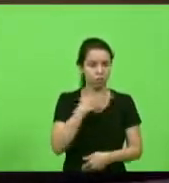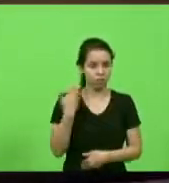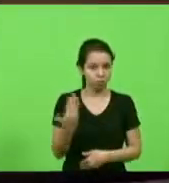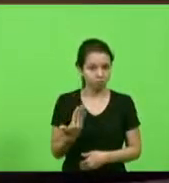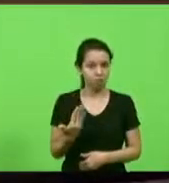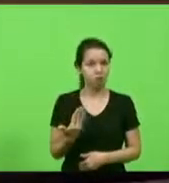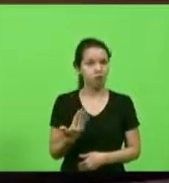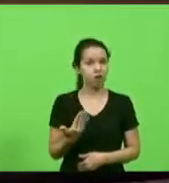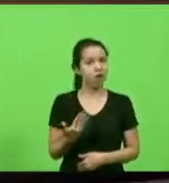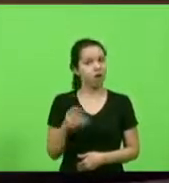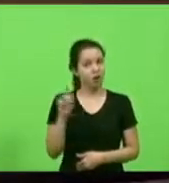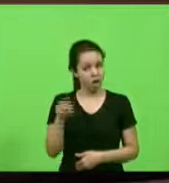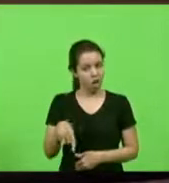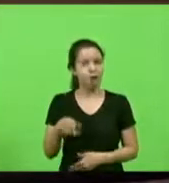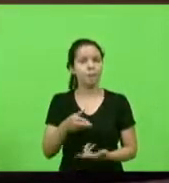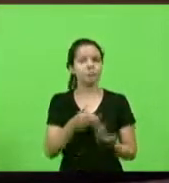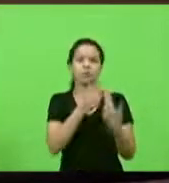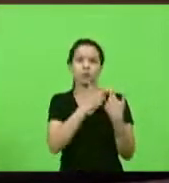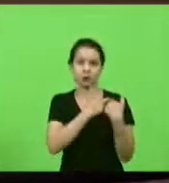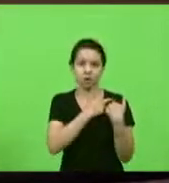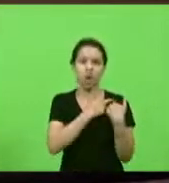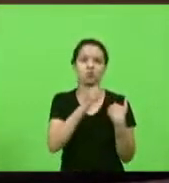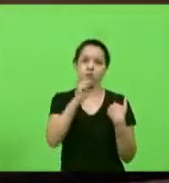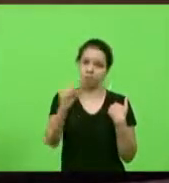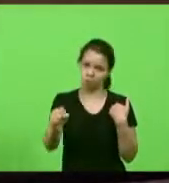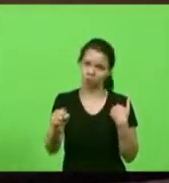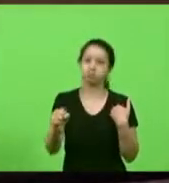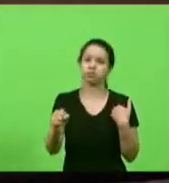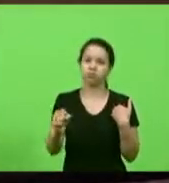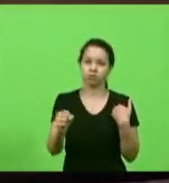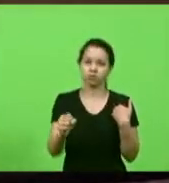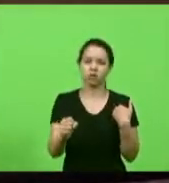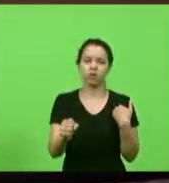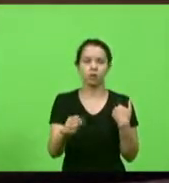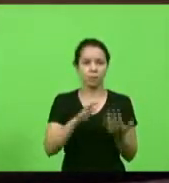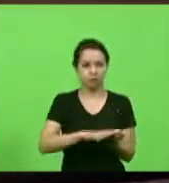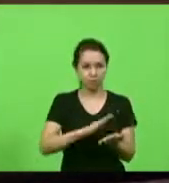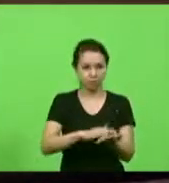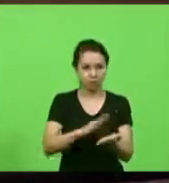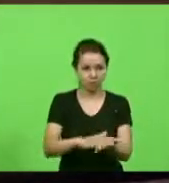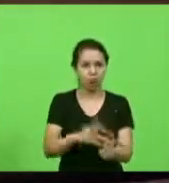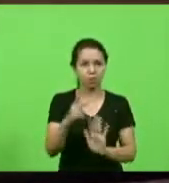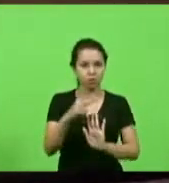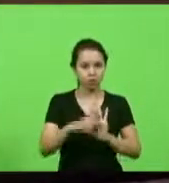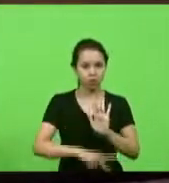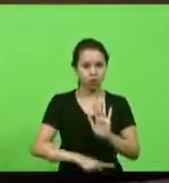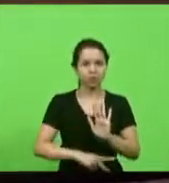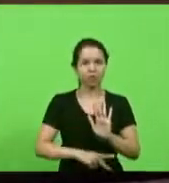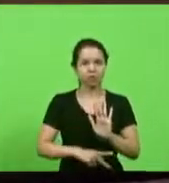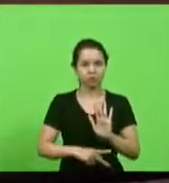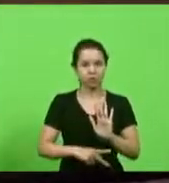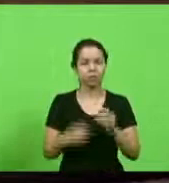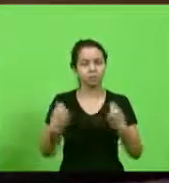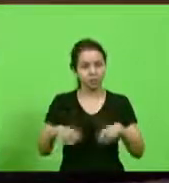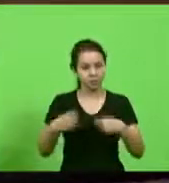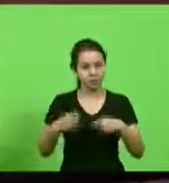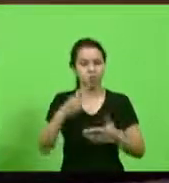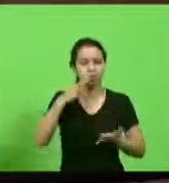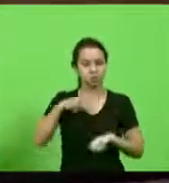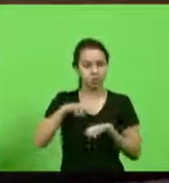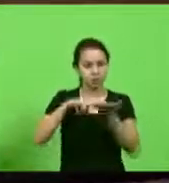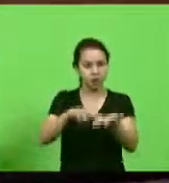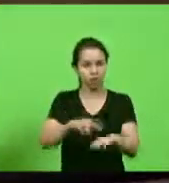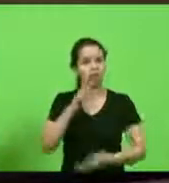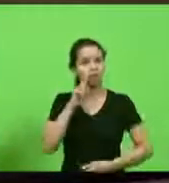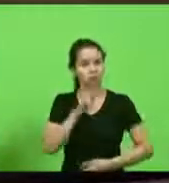assumir o risco de produzir o resultado de um homicídio nada mais que isso parabéns pelo projeto mesmo além de tudo tem que ser notificado e responder ainda por